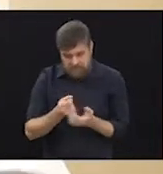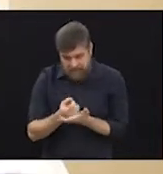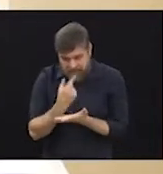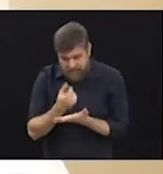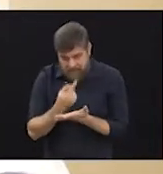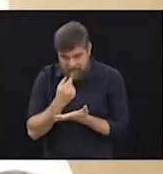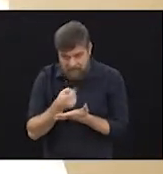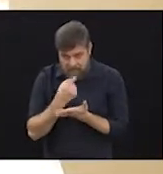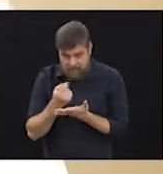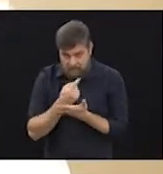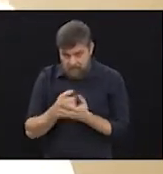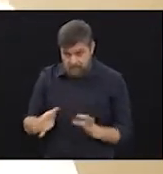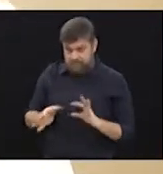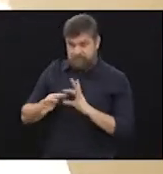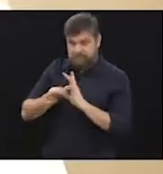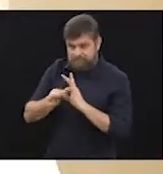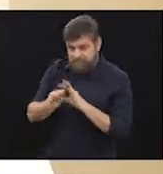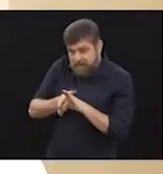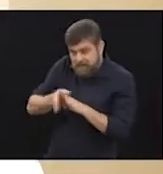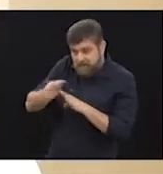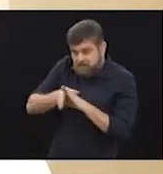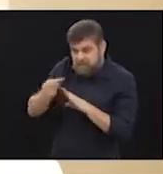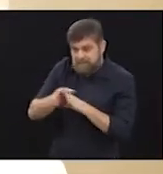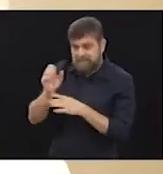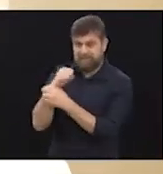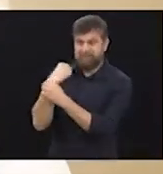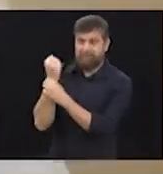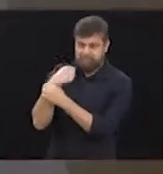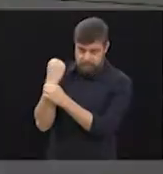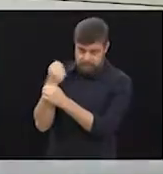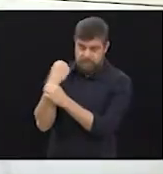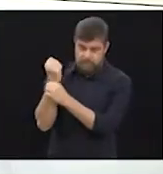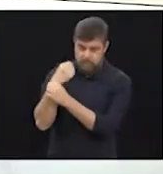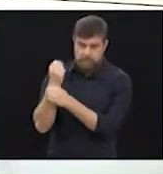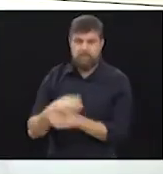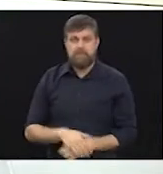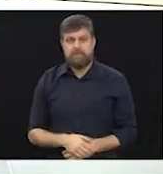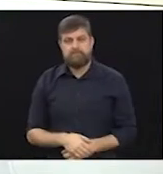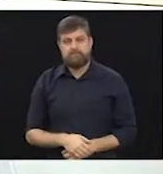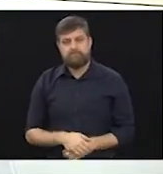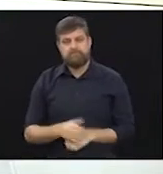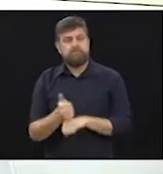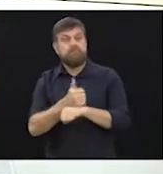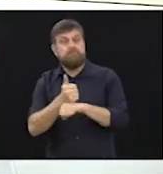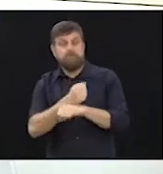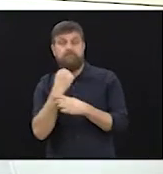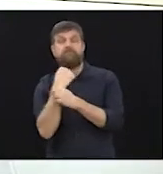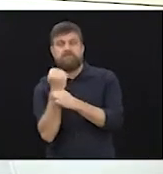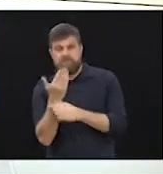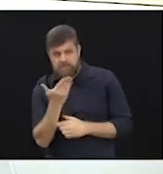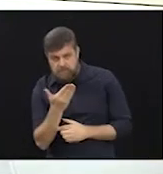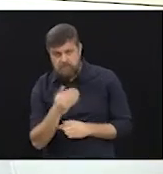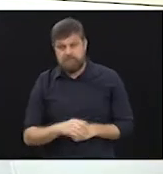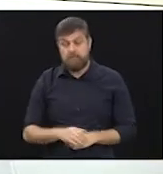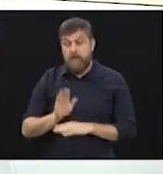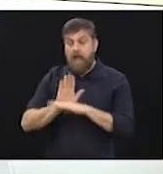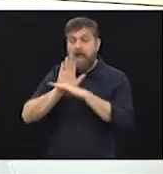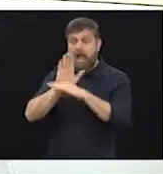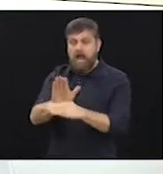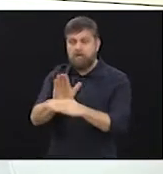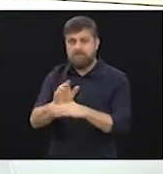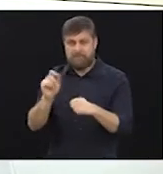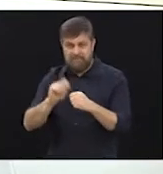medicação e faz uma orientação de exercícios e fisioterapia. Fisioterapia, ela ajuda a